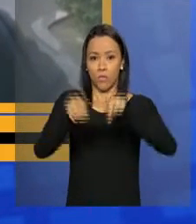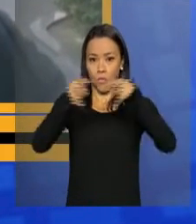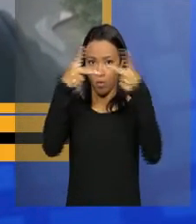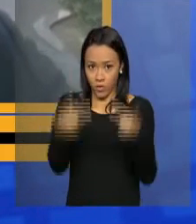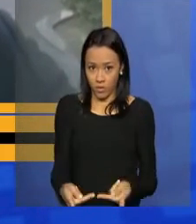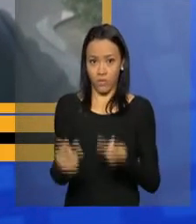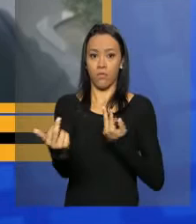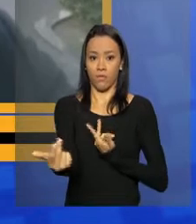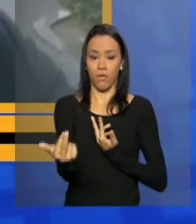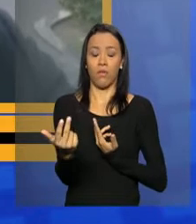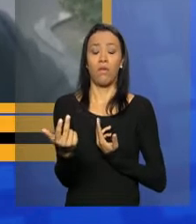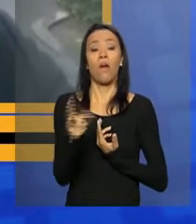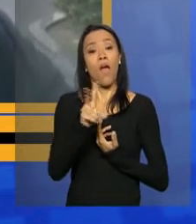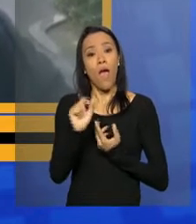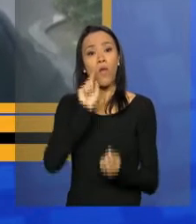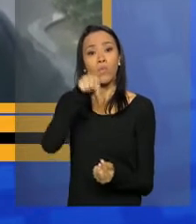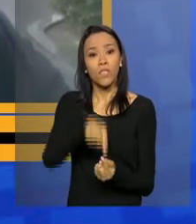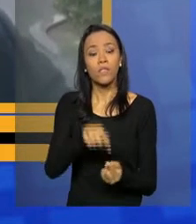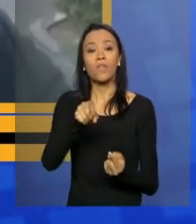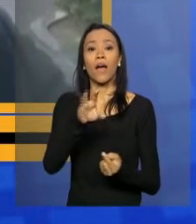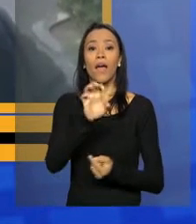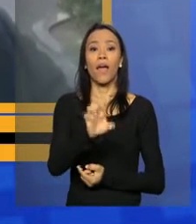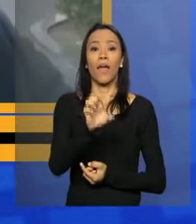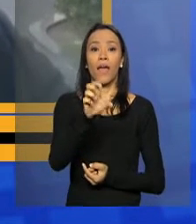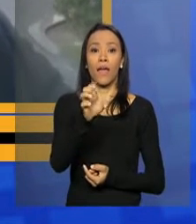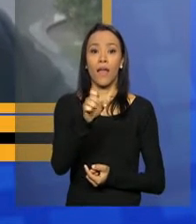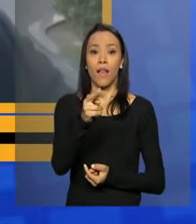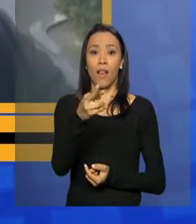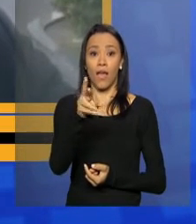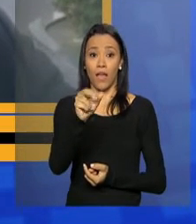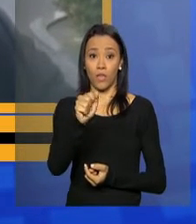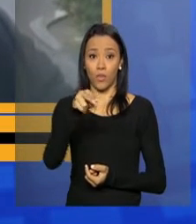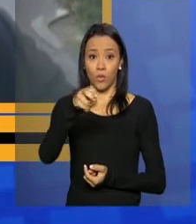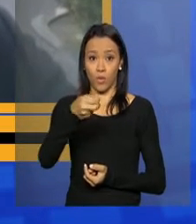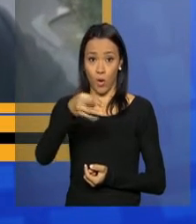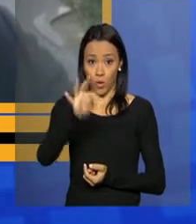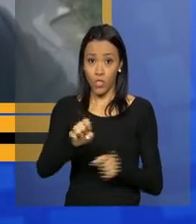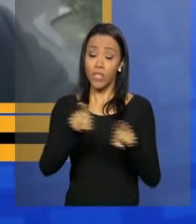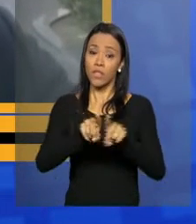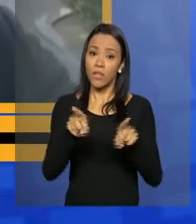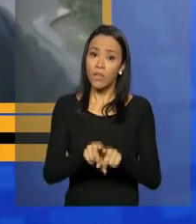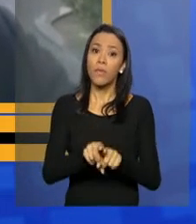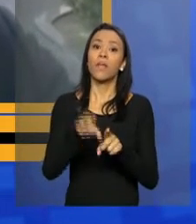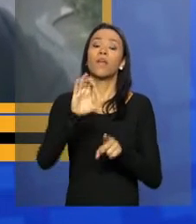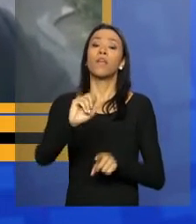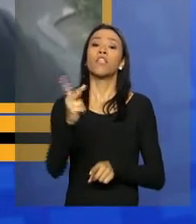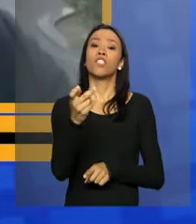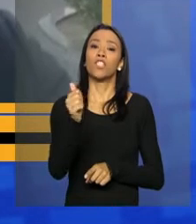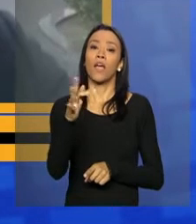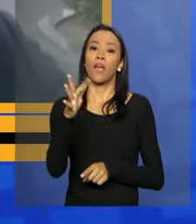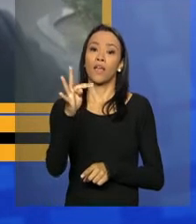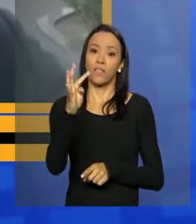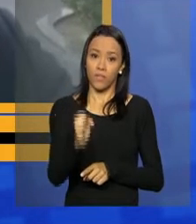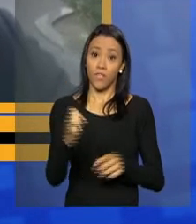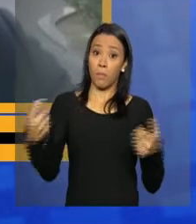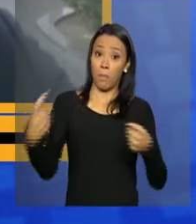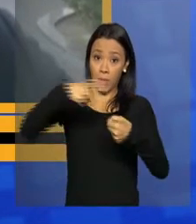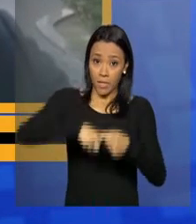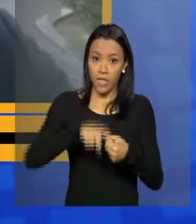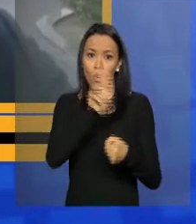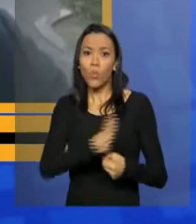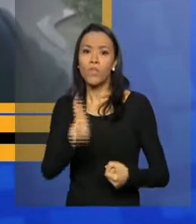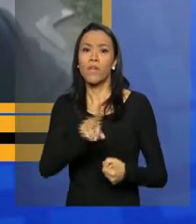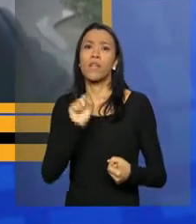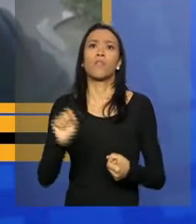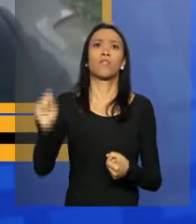desenvolvimento da Eletronorte e da Chesf, junto com empresas privadas e universidades, como